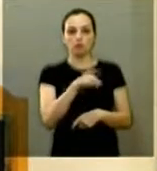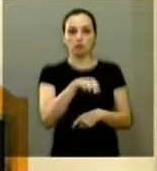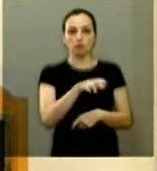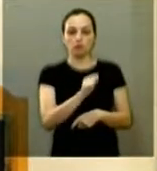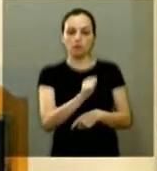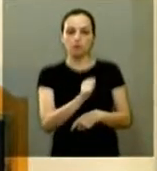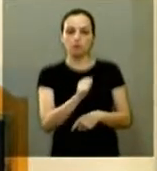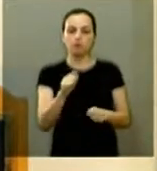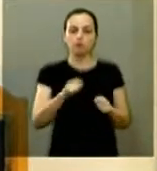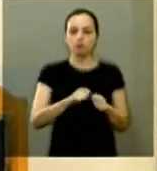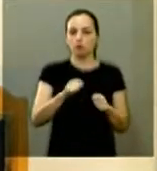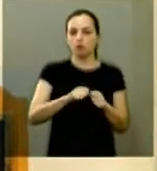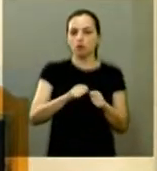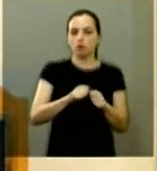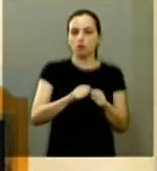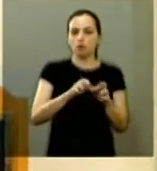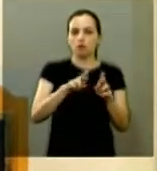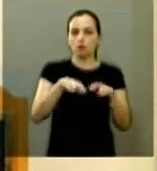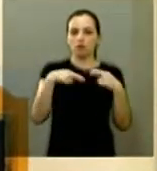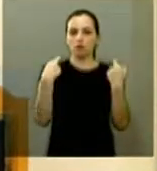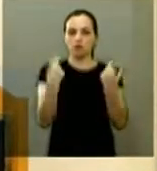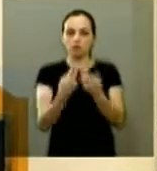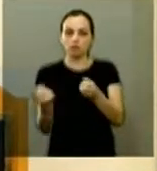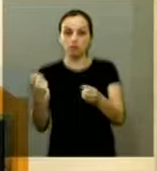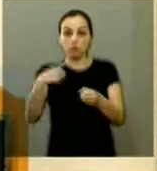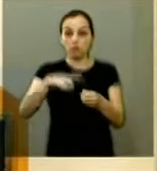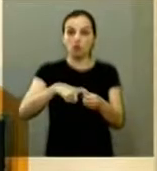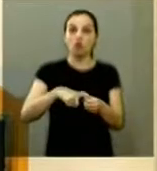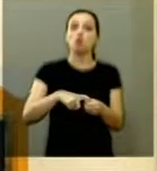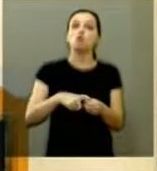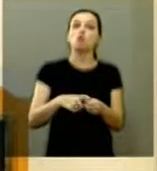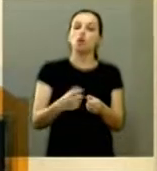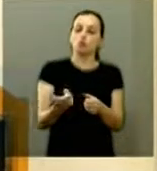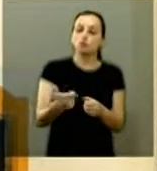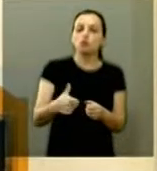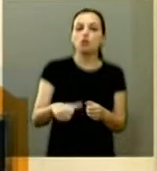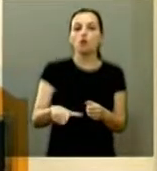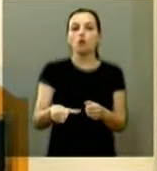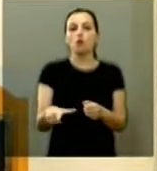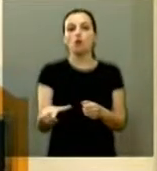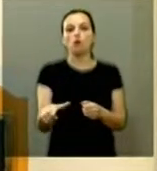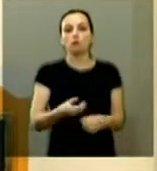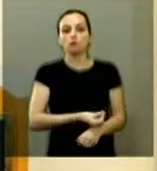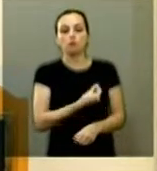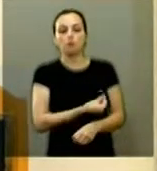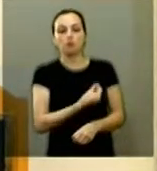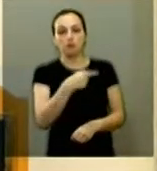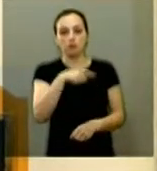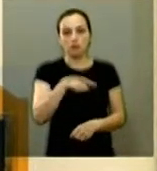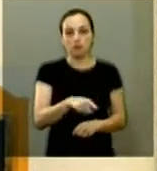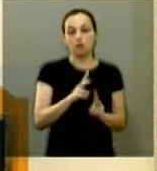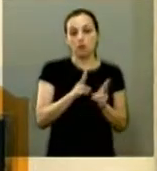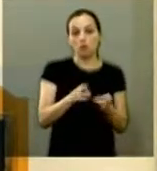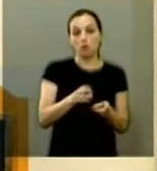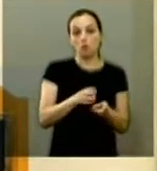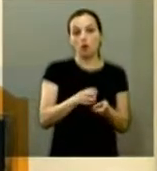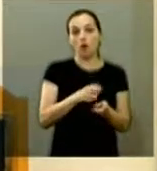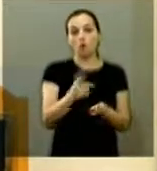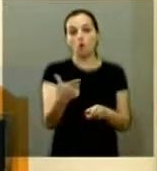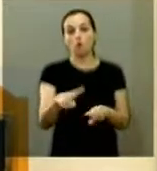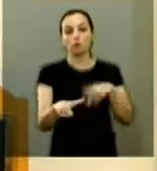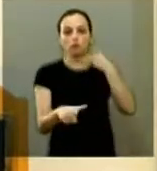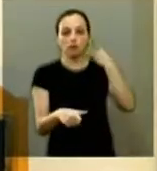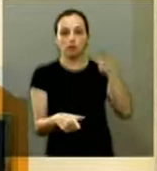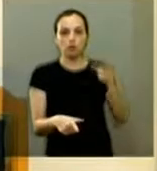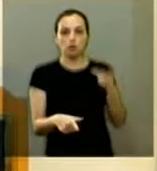fiz na minha sessão de retorno e ratifico agora com vossa presença assim como fiz com o William Afonso, não tenho dúvida nenhuma